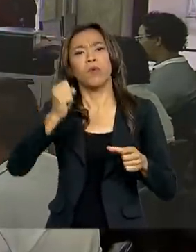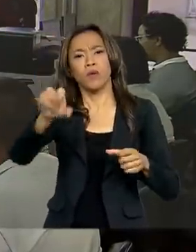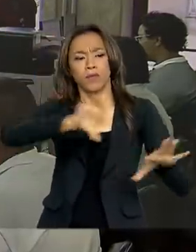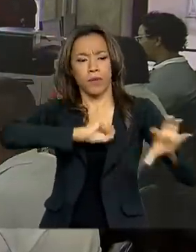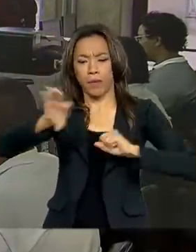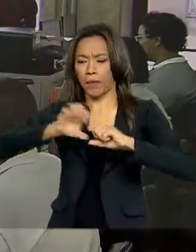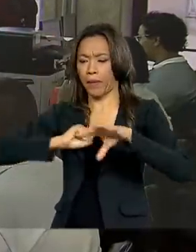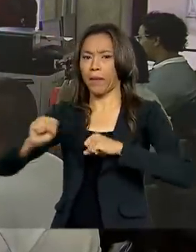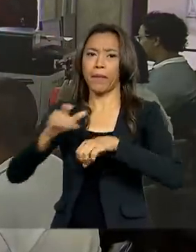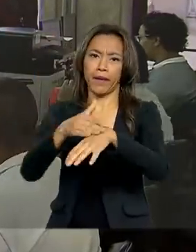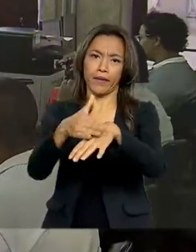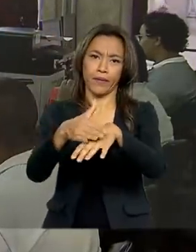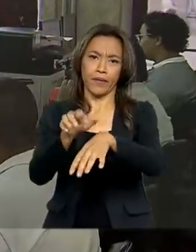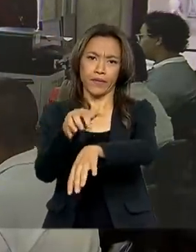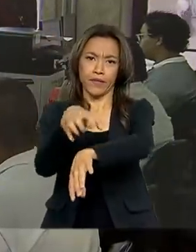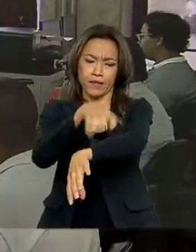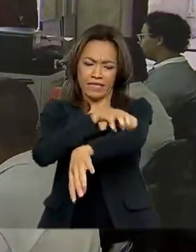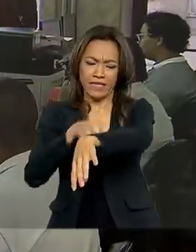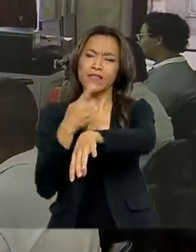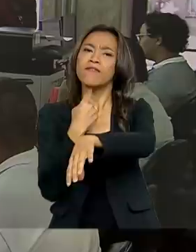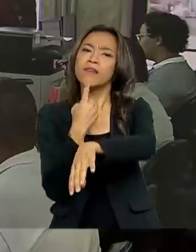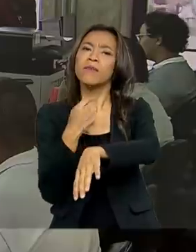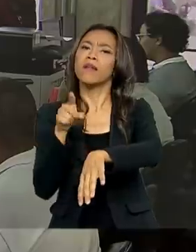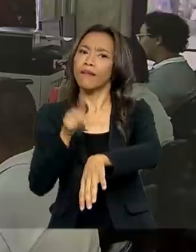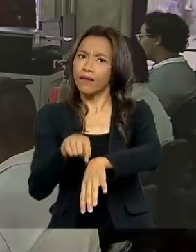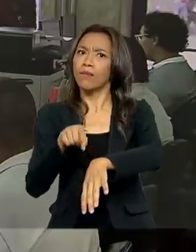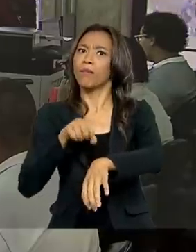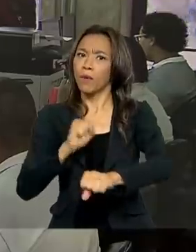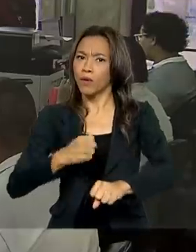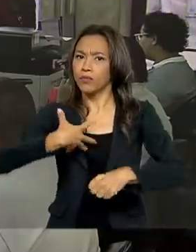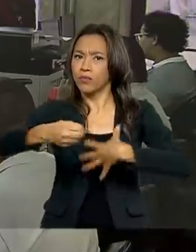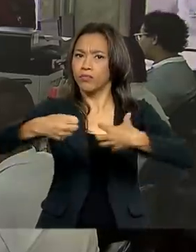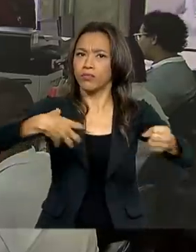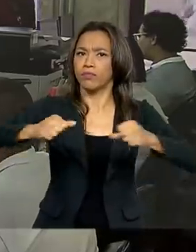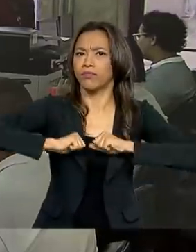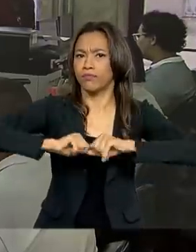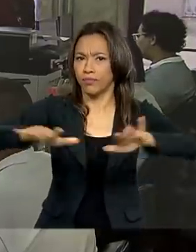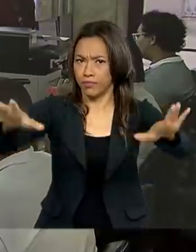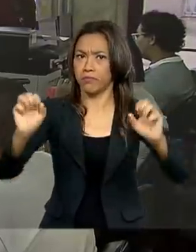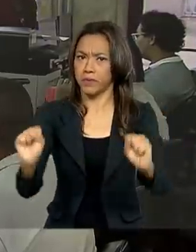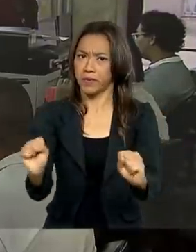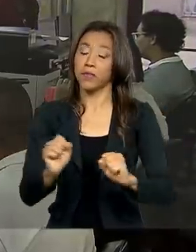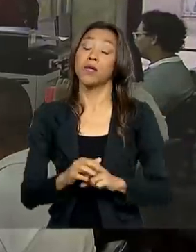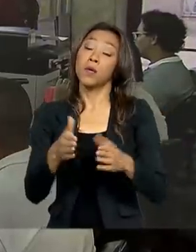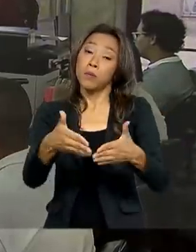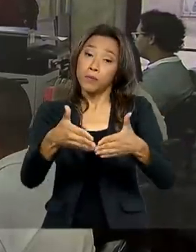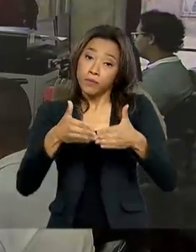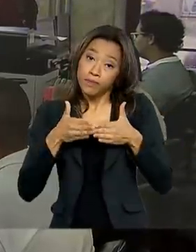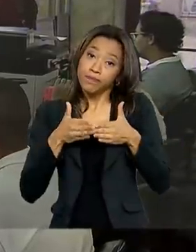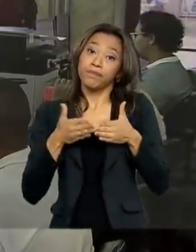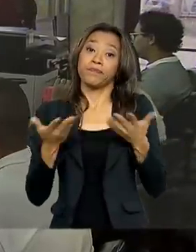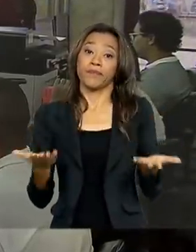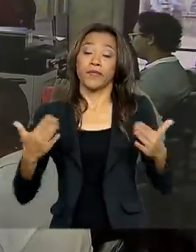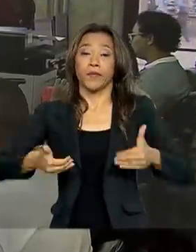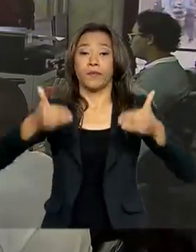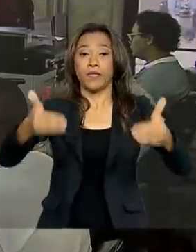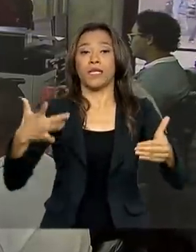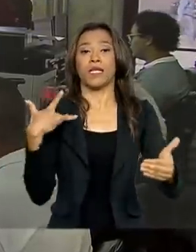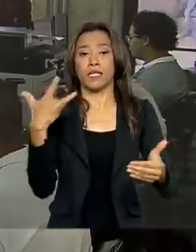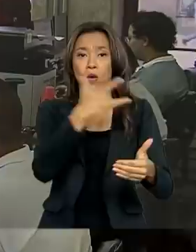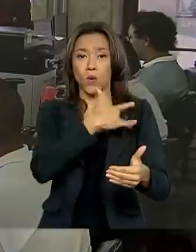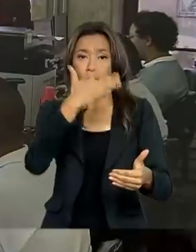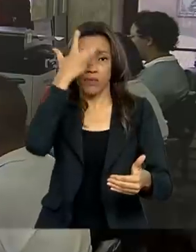pelo sarampo, que é uma doença altamente contagiosa. Por isso, o Ministério da Saúde está pedindo que as pessoas nessa faixa etária